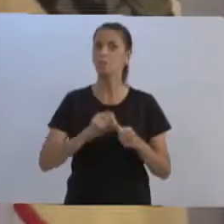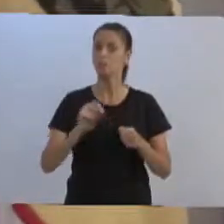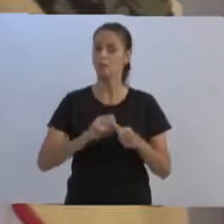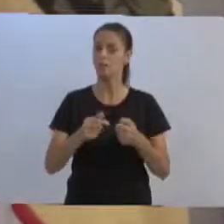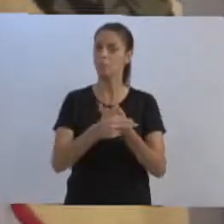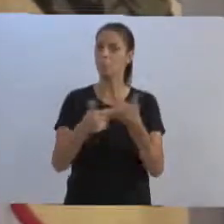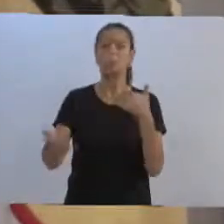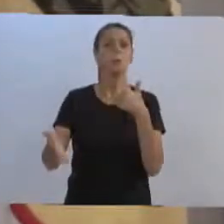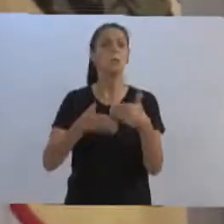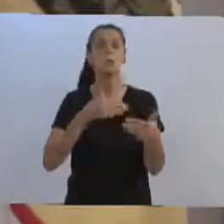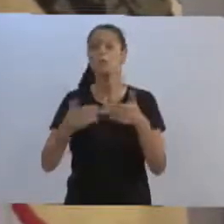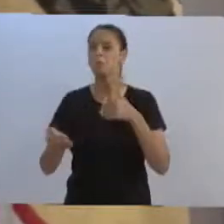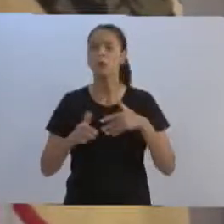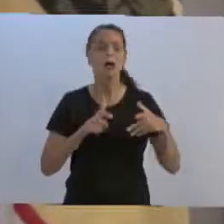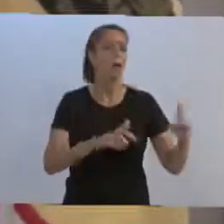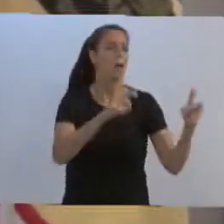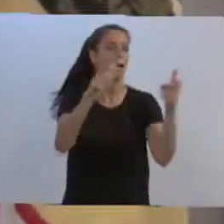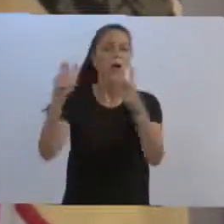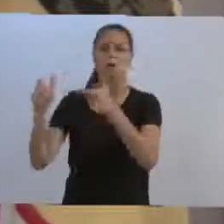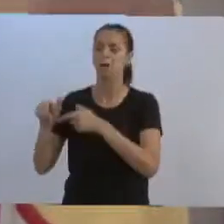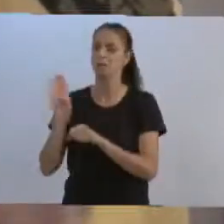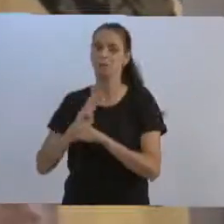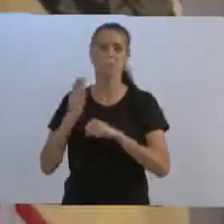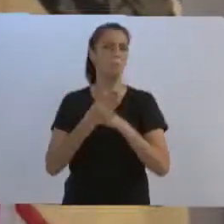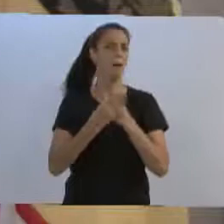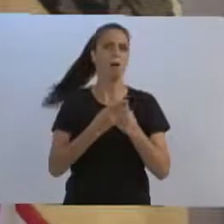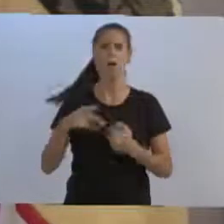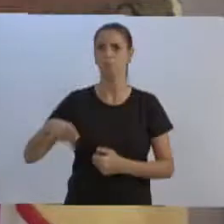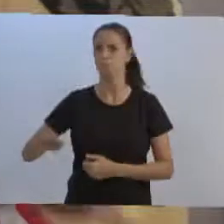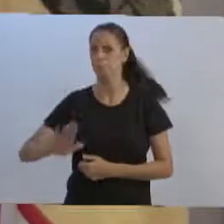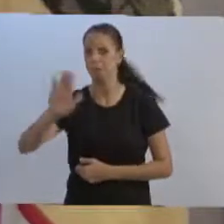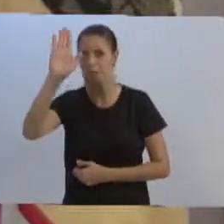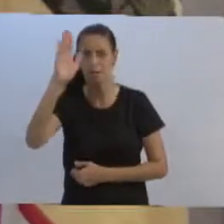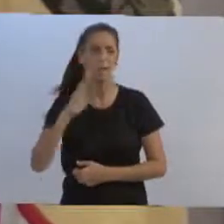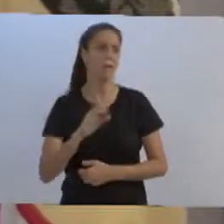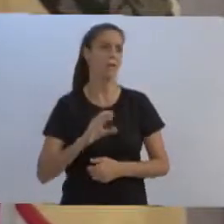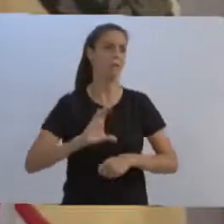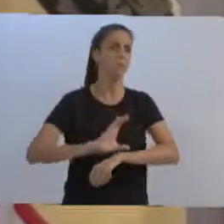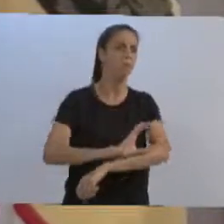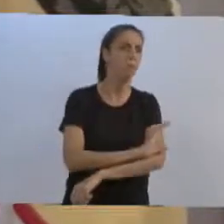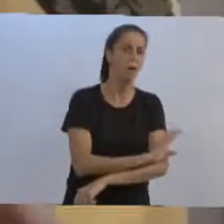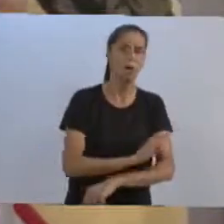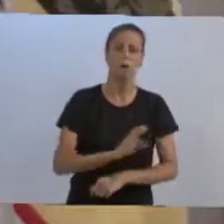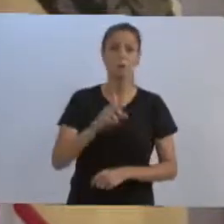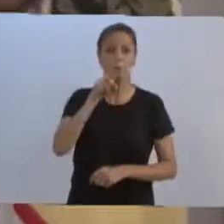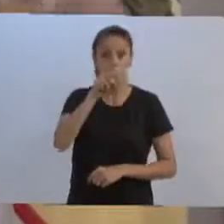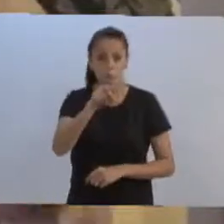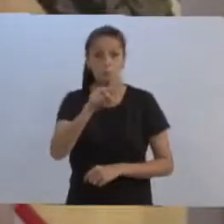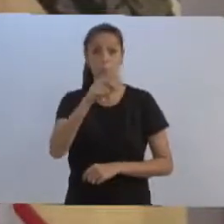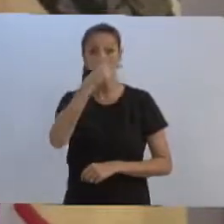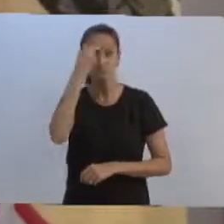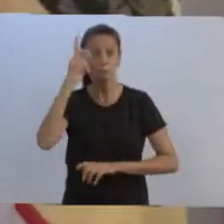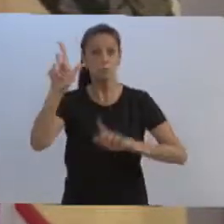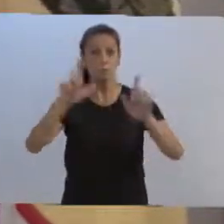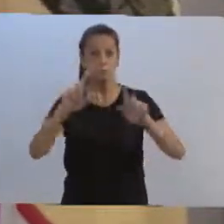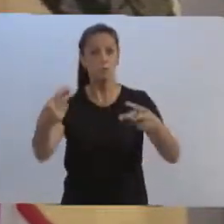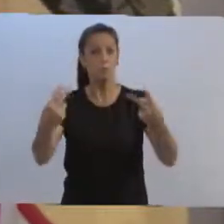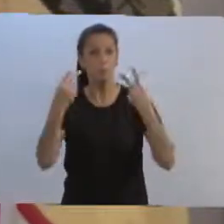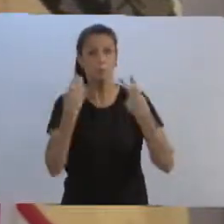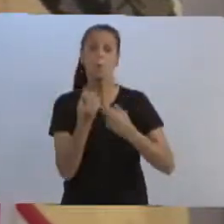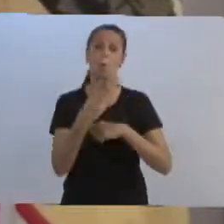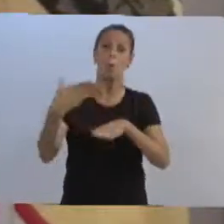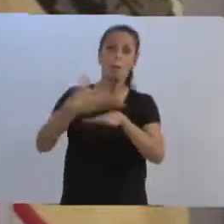na Itopava Rega, pode ser lá no Progresso. Preste atenção. O senhor e a senhora que estão em casa, os senhores que estão aqui nos acompanhando.